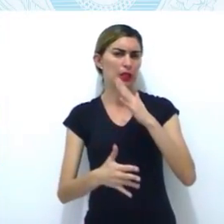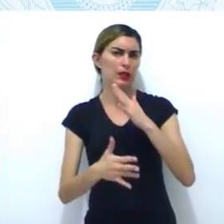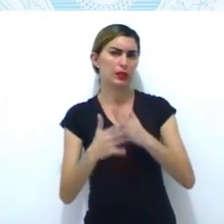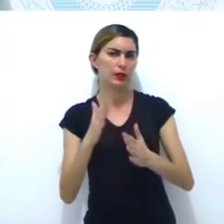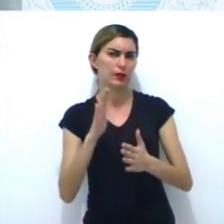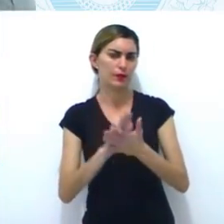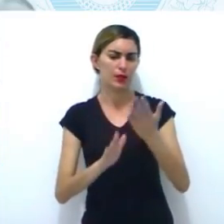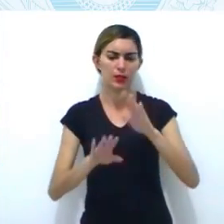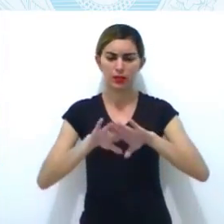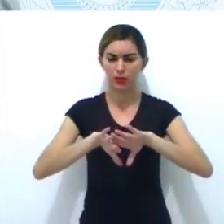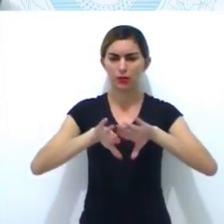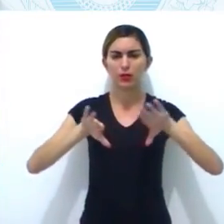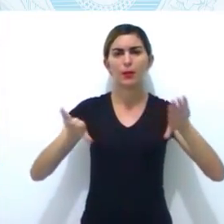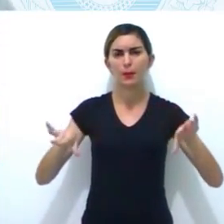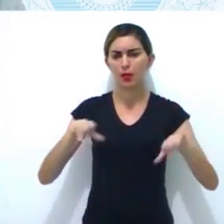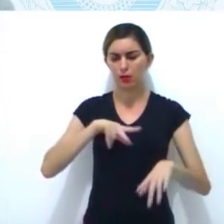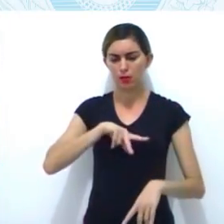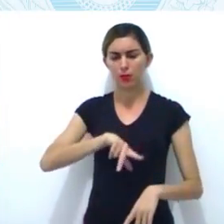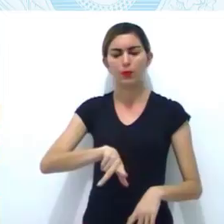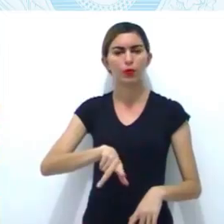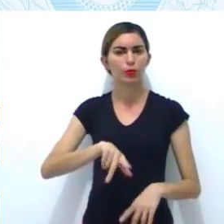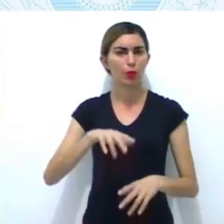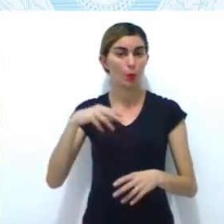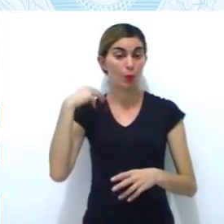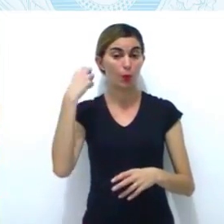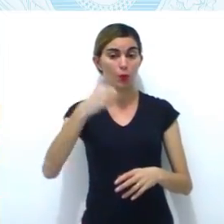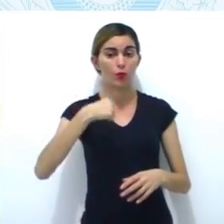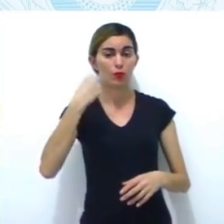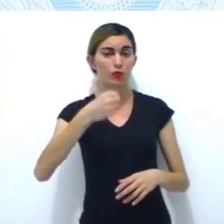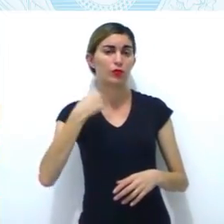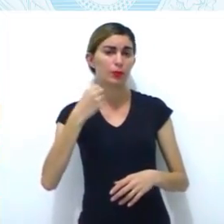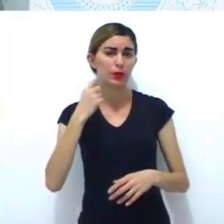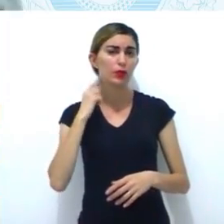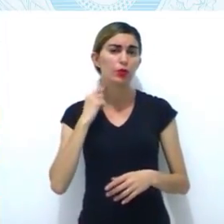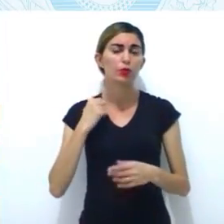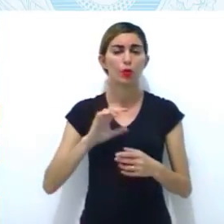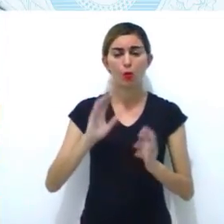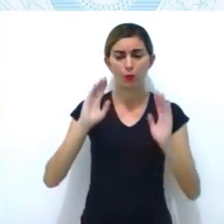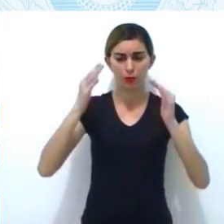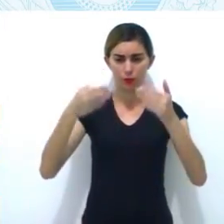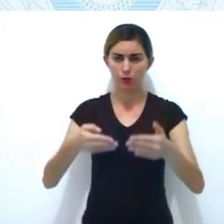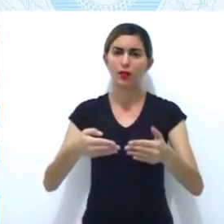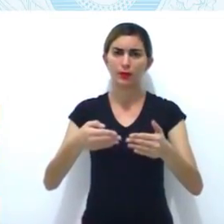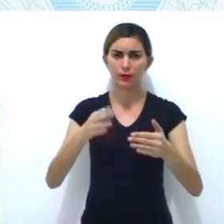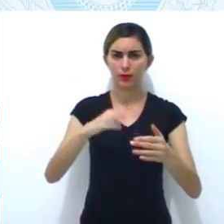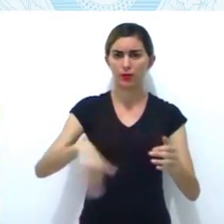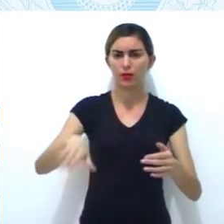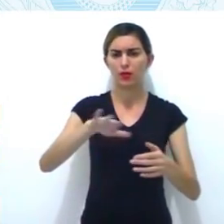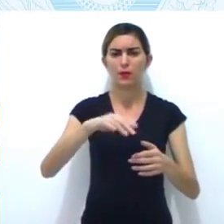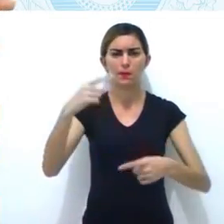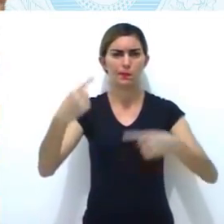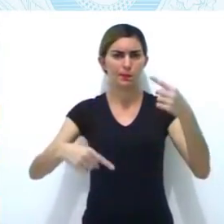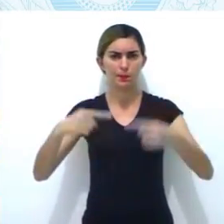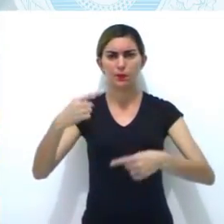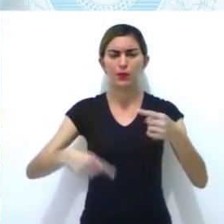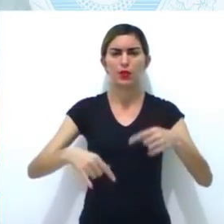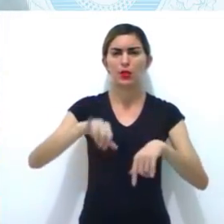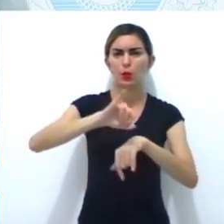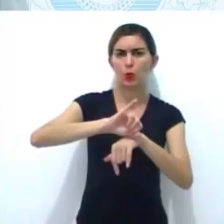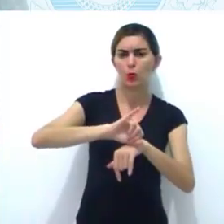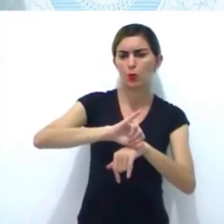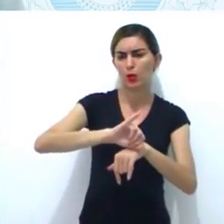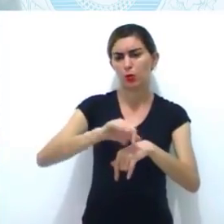invadiram e saquearam o deporte da companhia. de comércio de Maranhão. Os